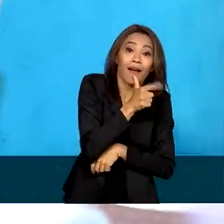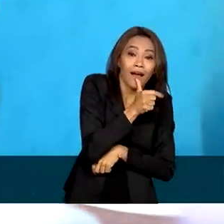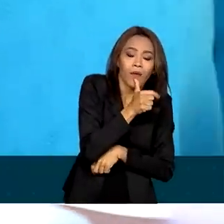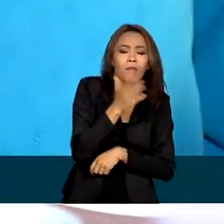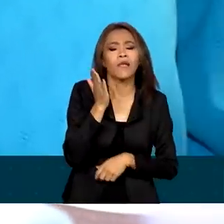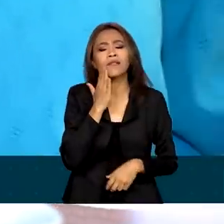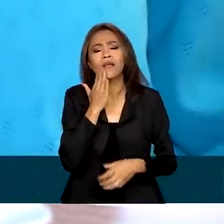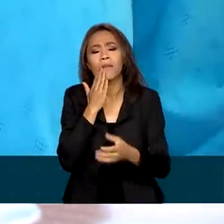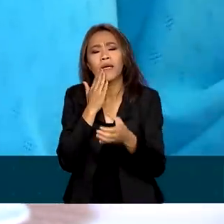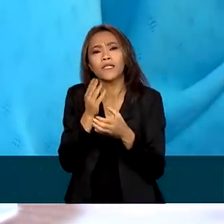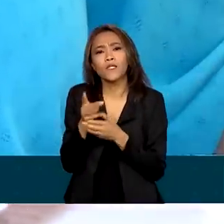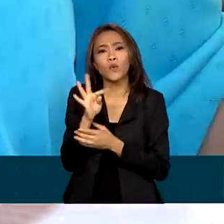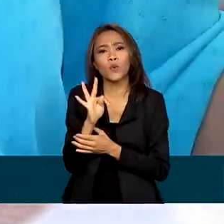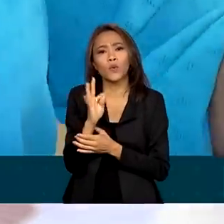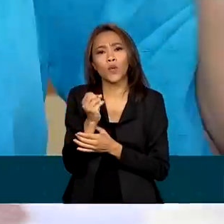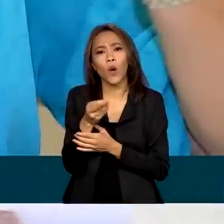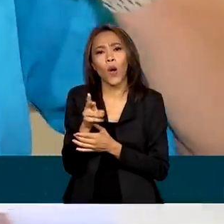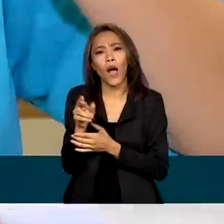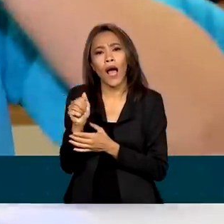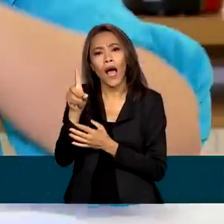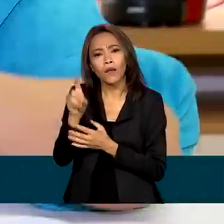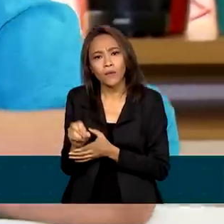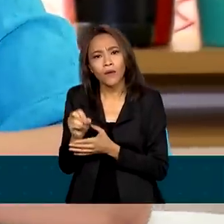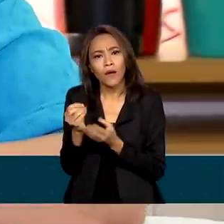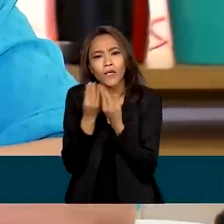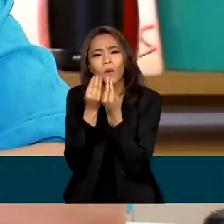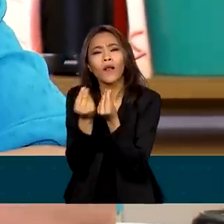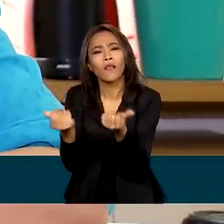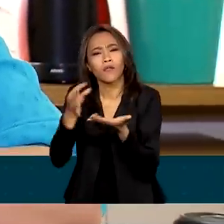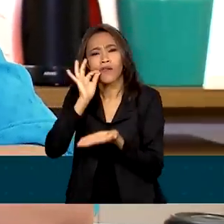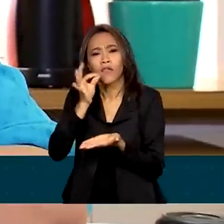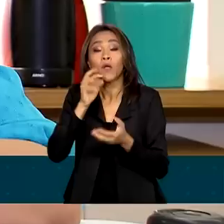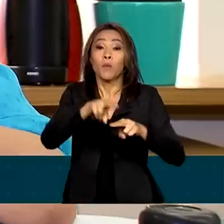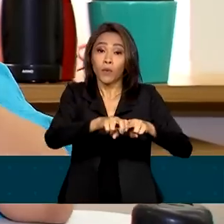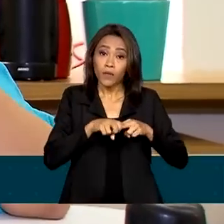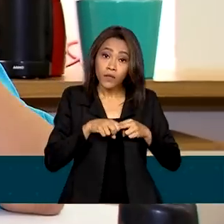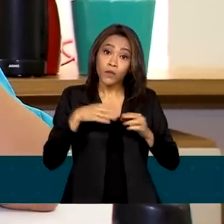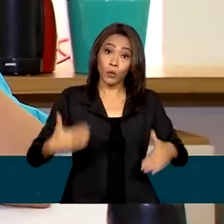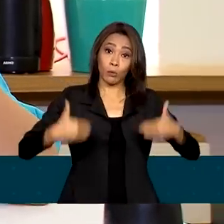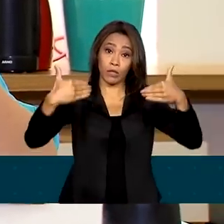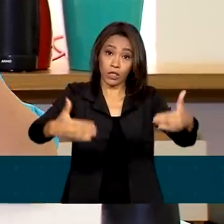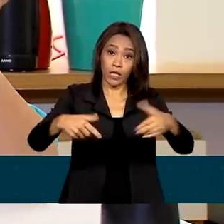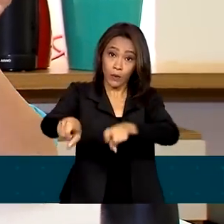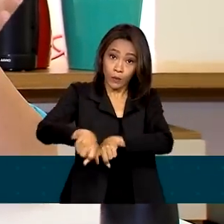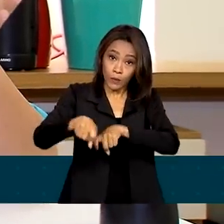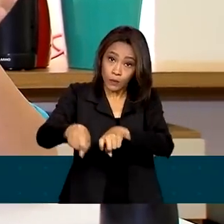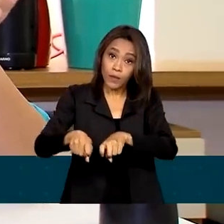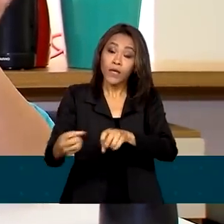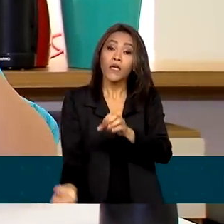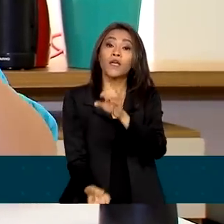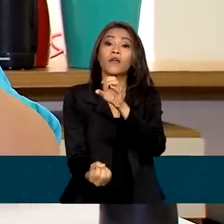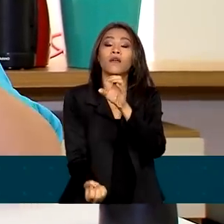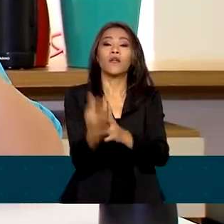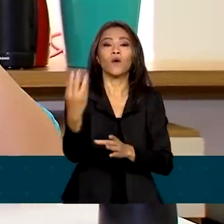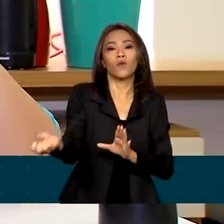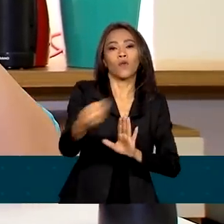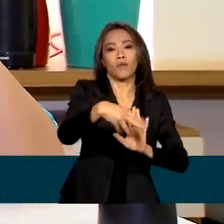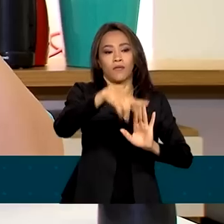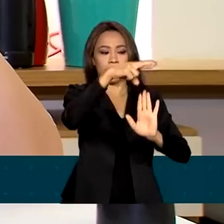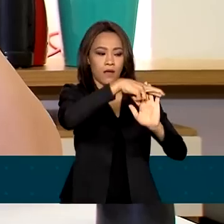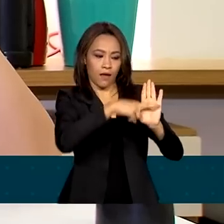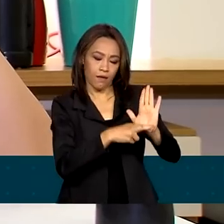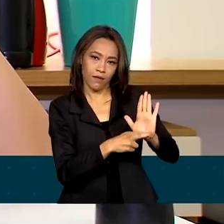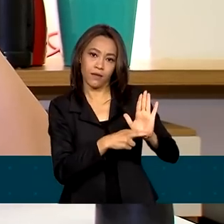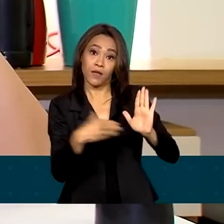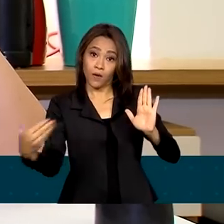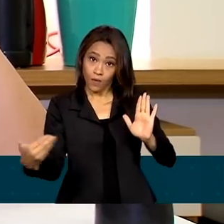torrado é de qualidade? Para isso, o Ministério da Agricultura criou novos padrões de classificação. Com as mudanças,